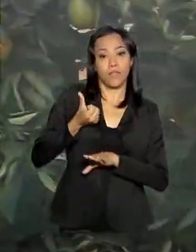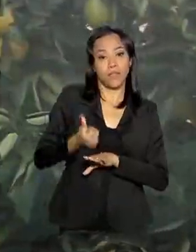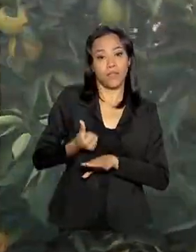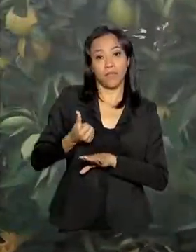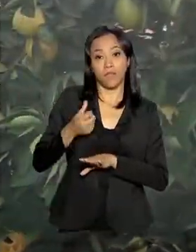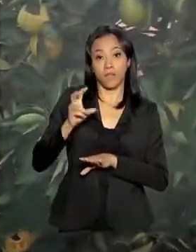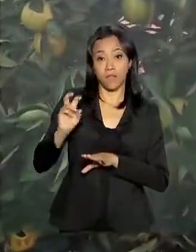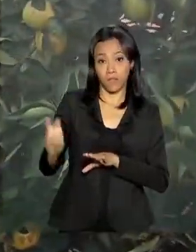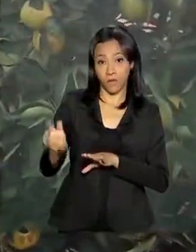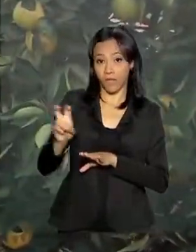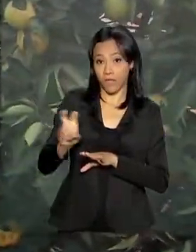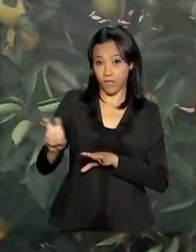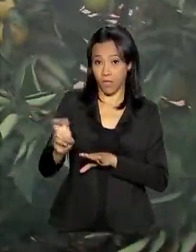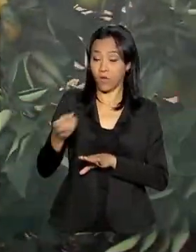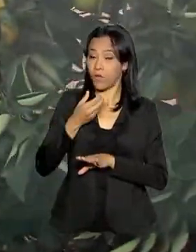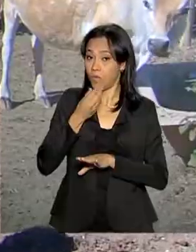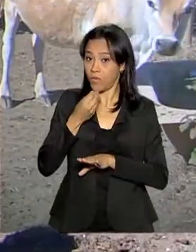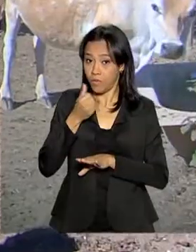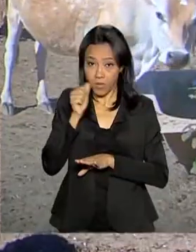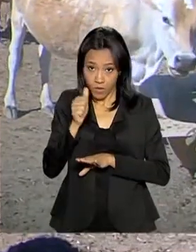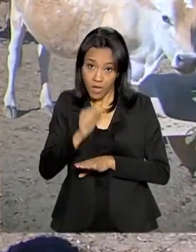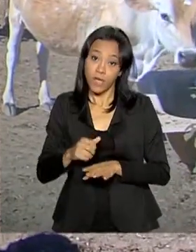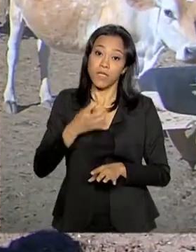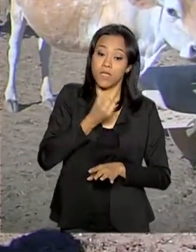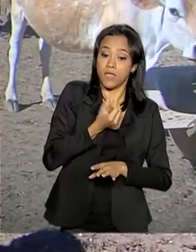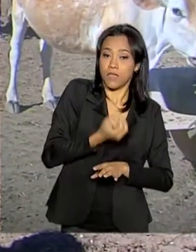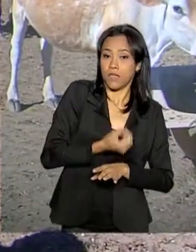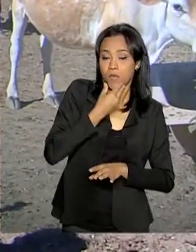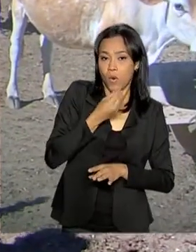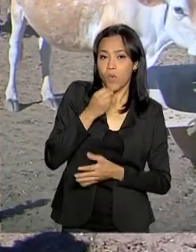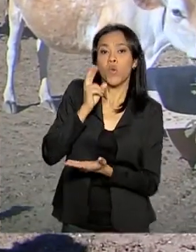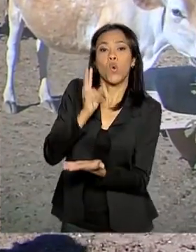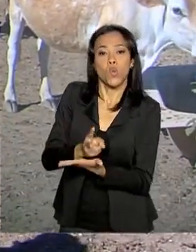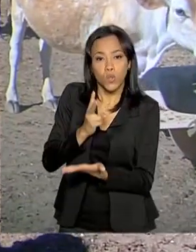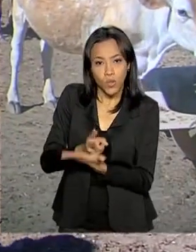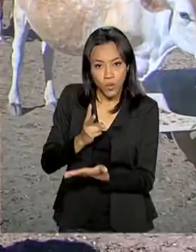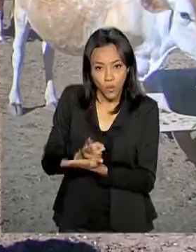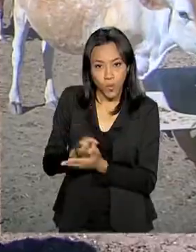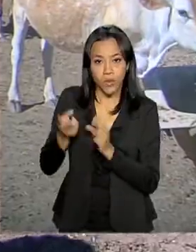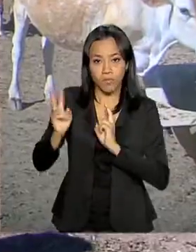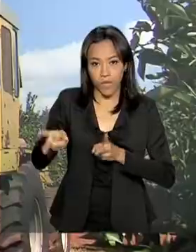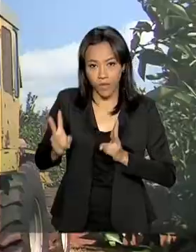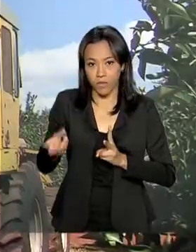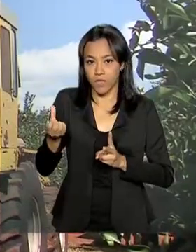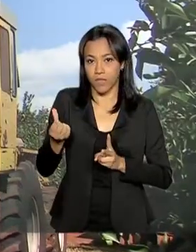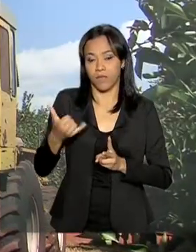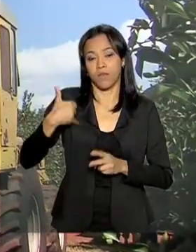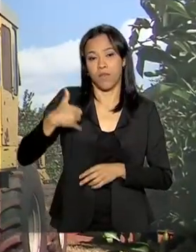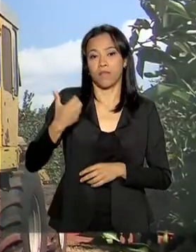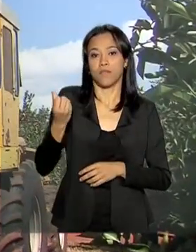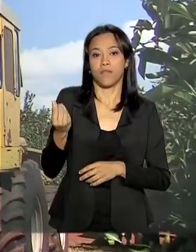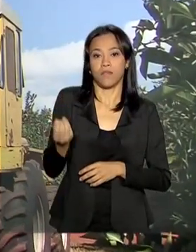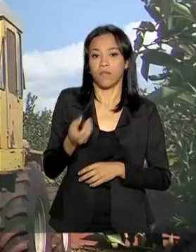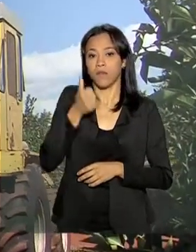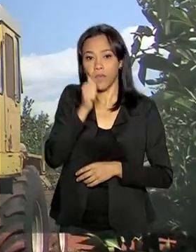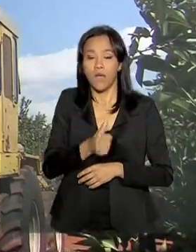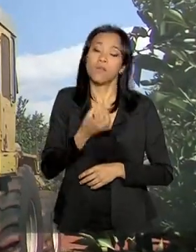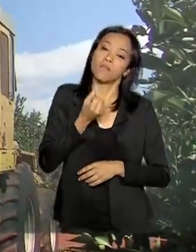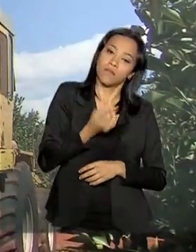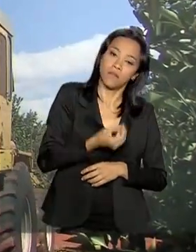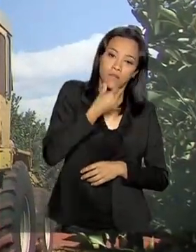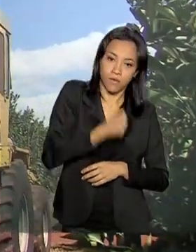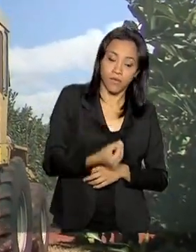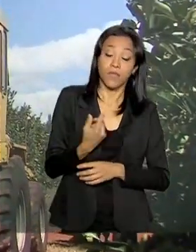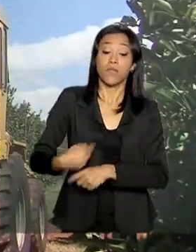para mulheres e 60 para homens, passa a ser a mesma para os dois, 60 anos. E o tempo de contribuição